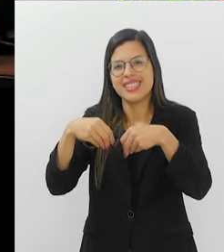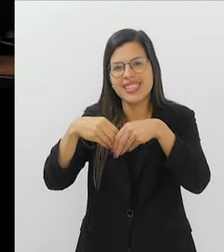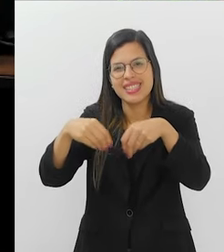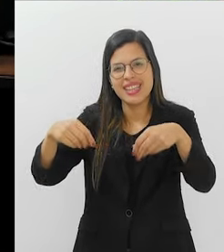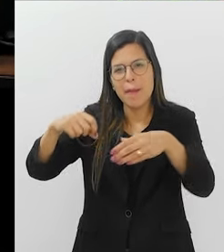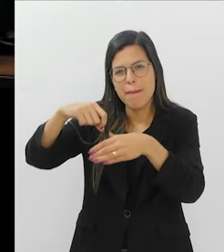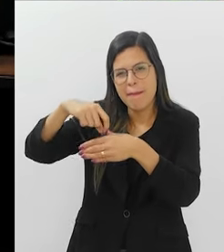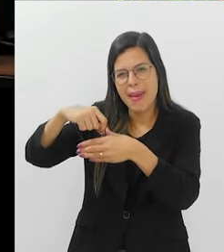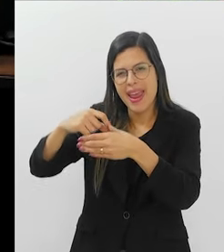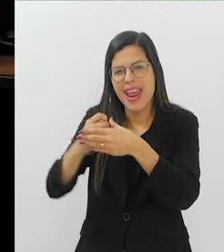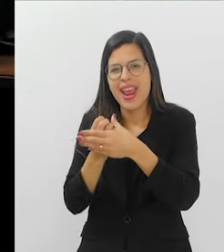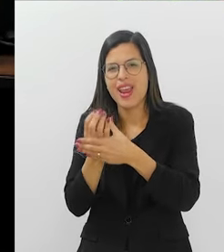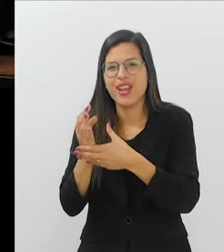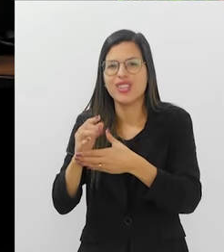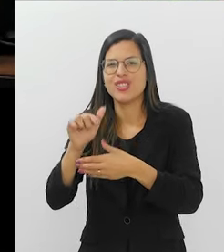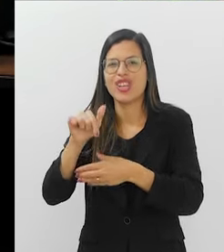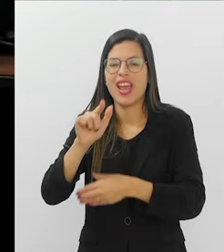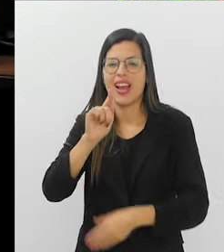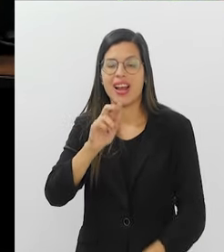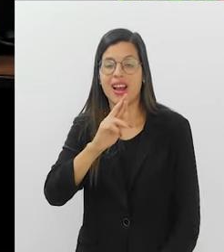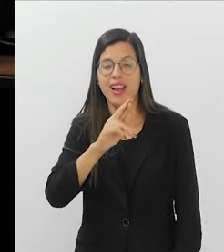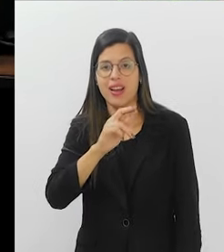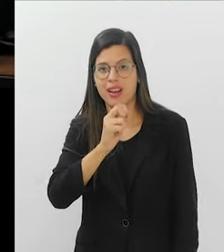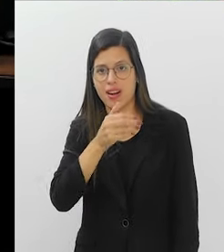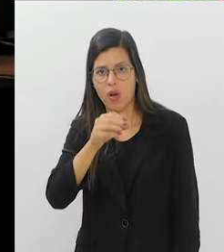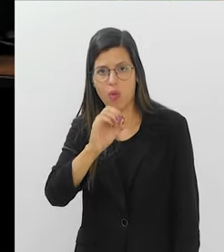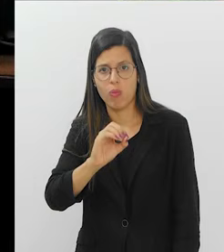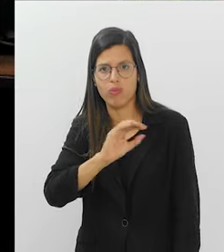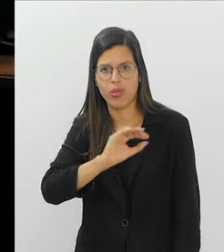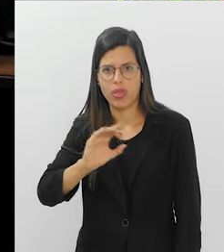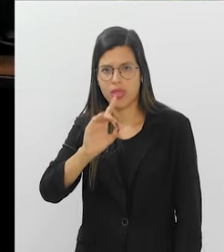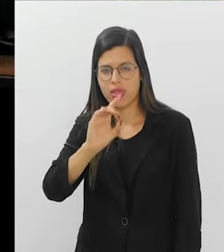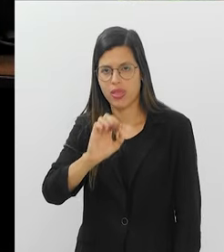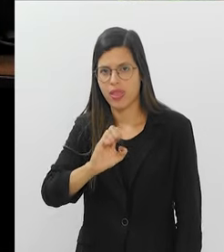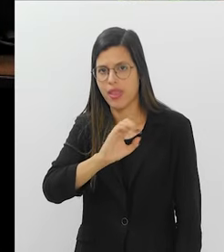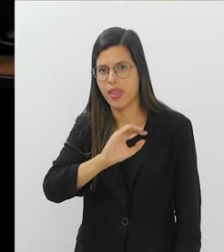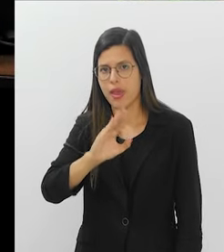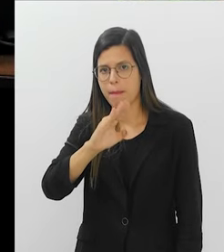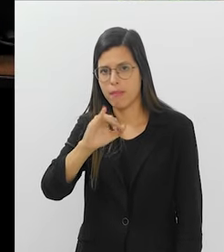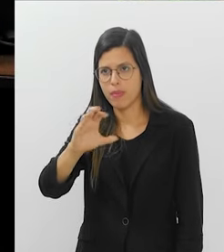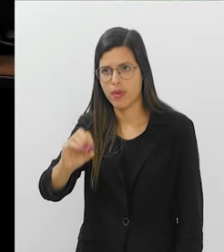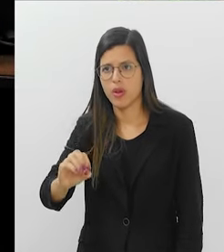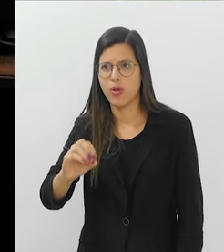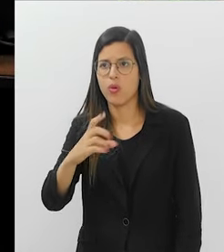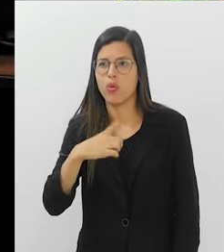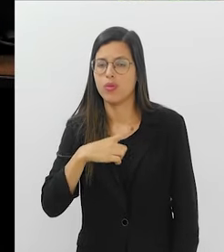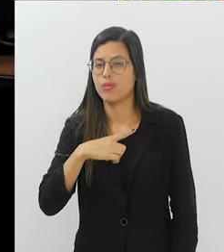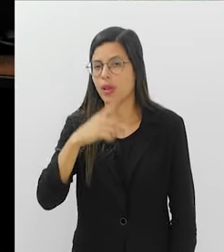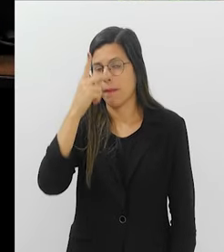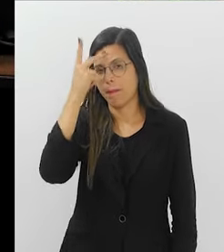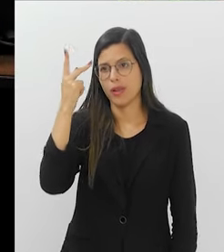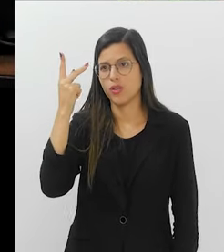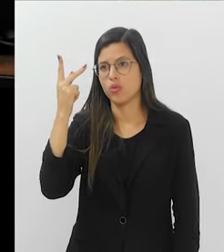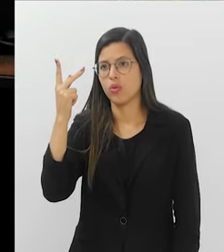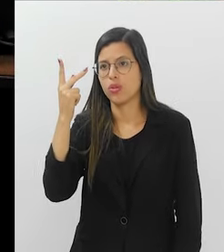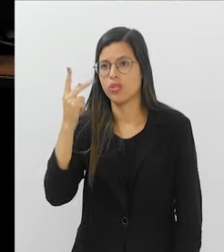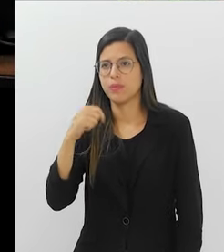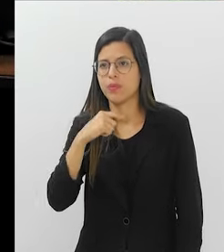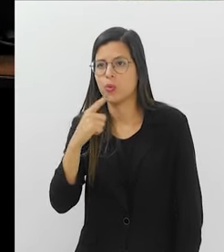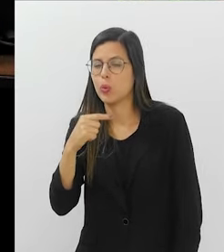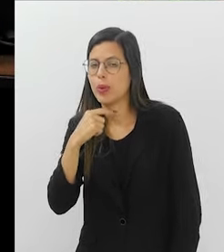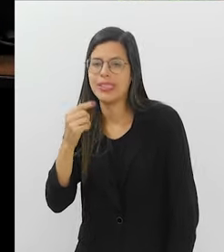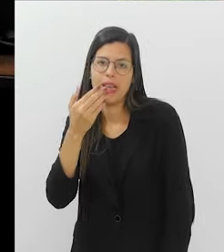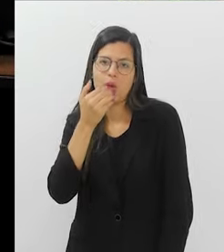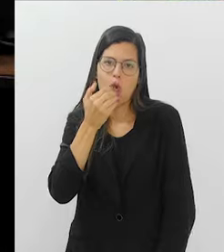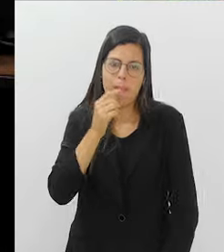sementes. Um grão de bico, ele tem a tendência, por exemplo, a fermentar. Tem pacientes que não toleram